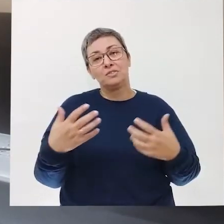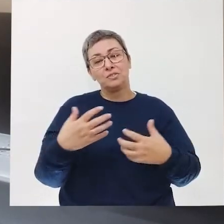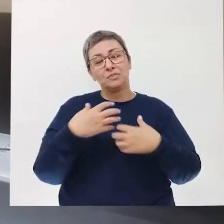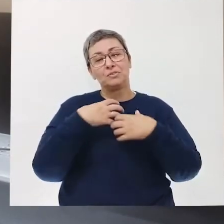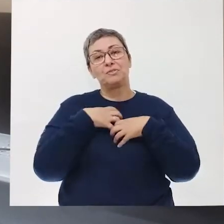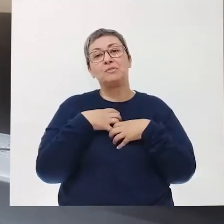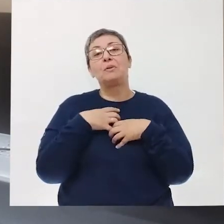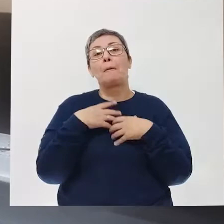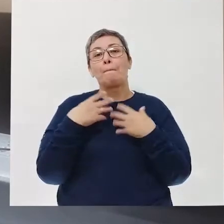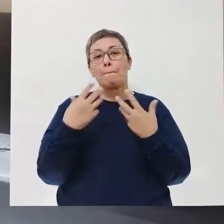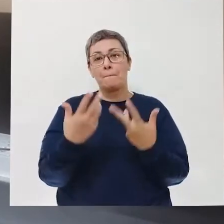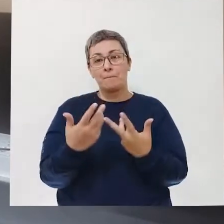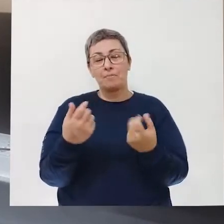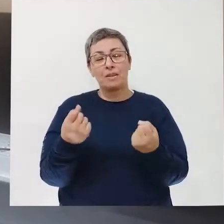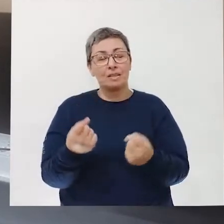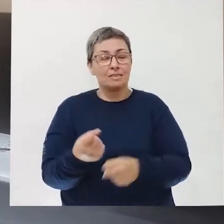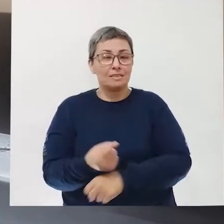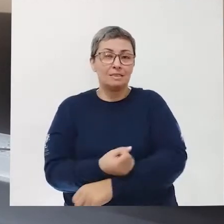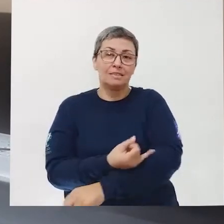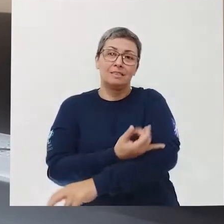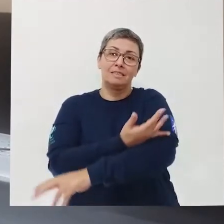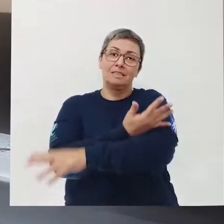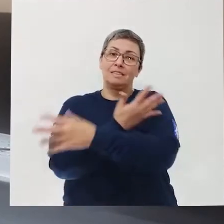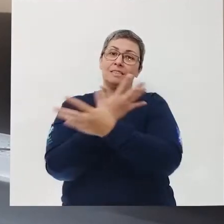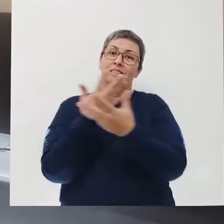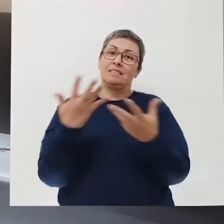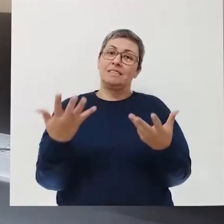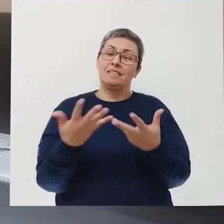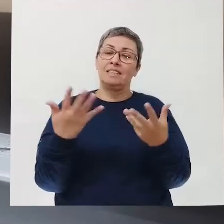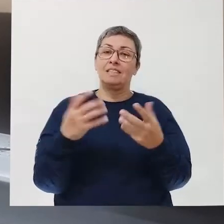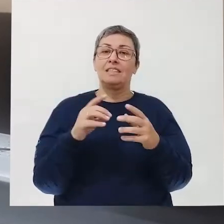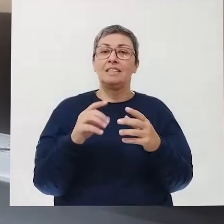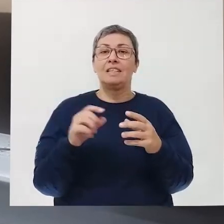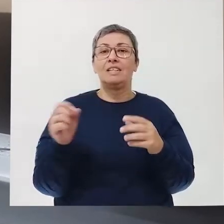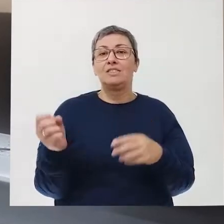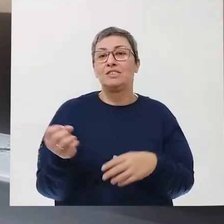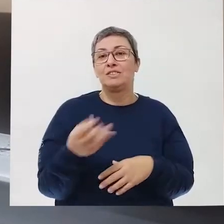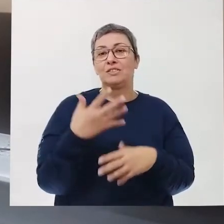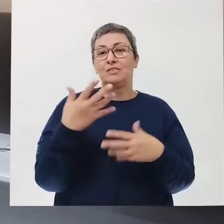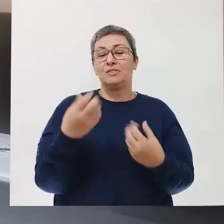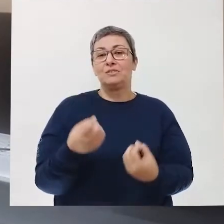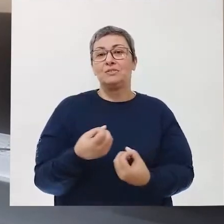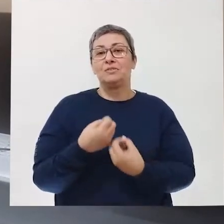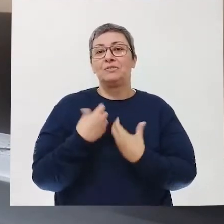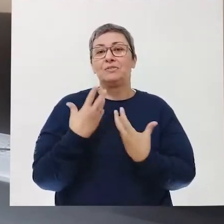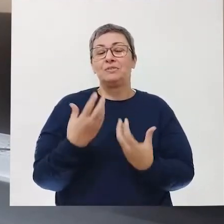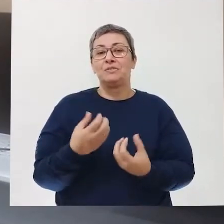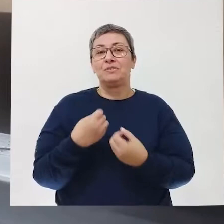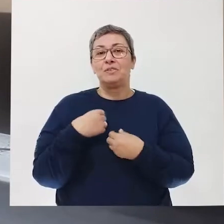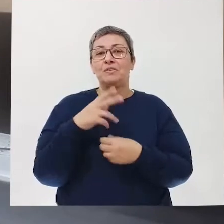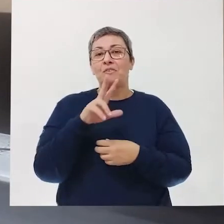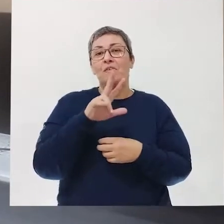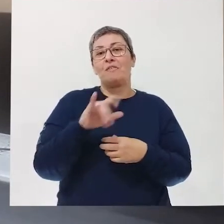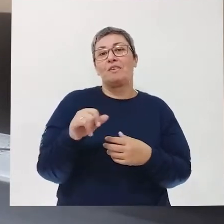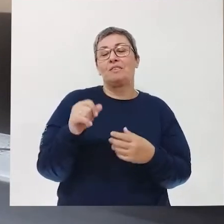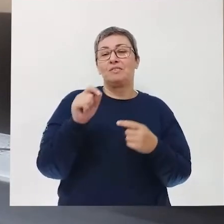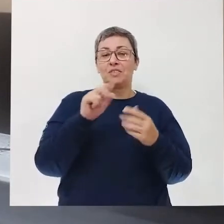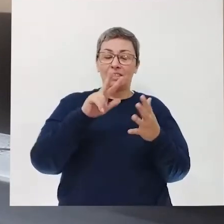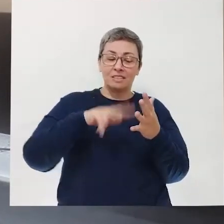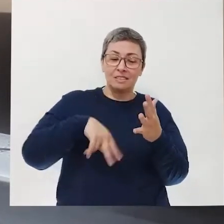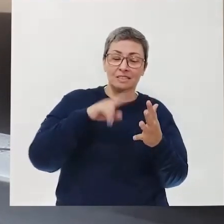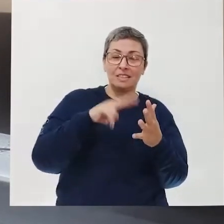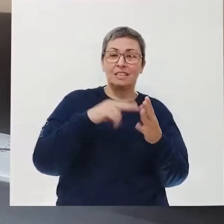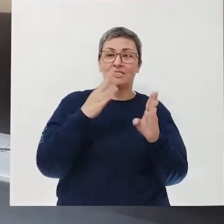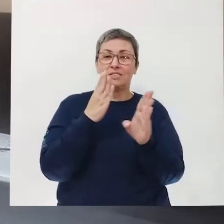sentimentos e nos emociona a cada novo poema, né? que a gente vai trazendo, vai